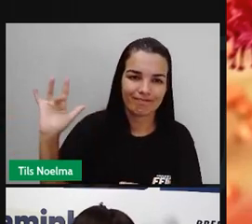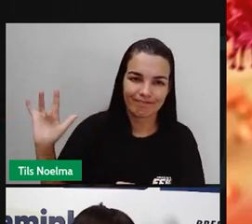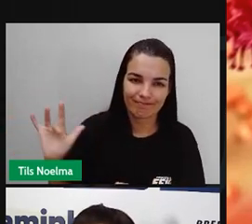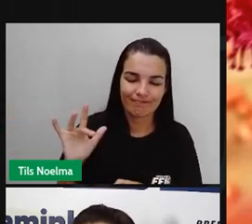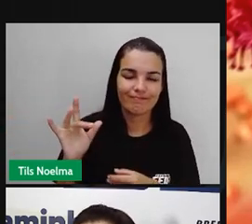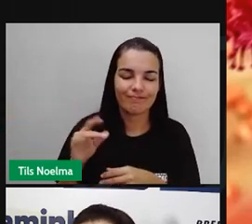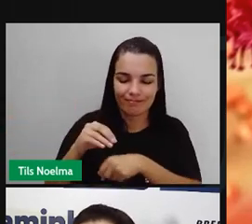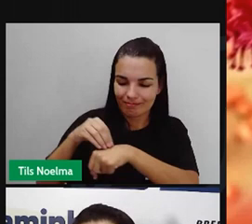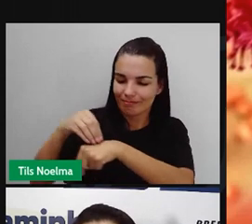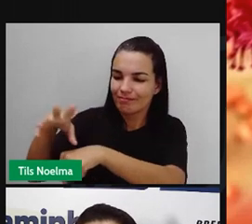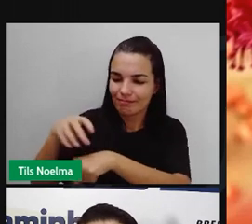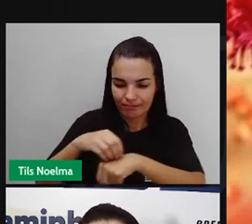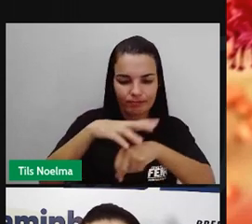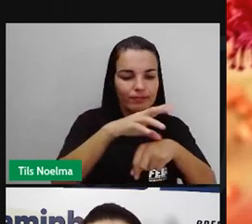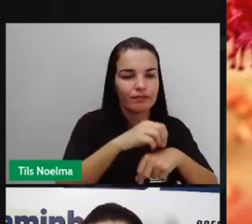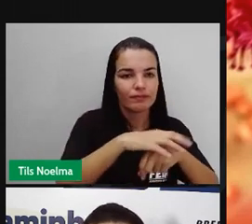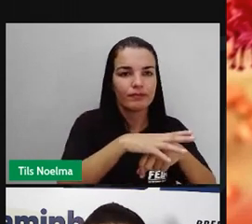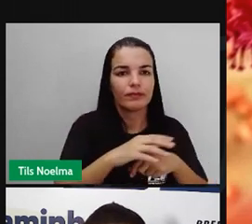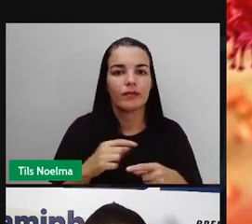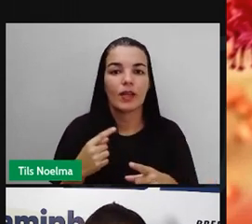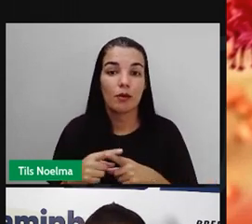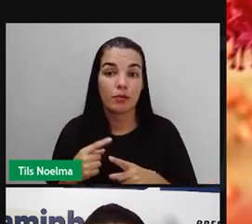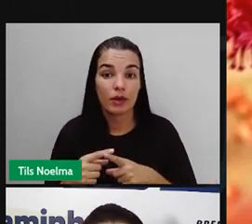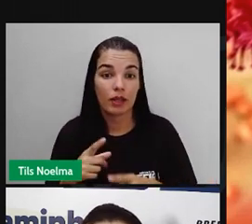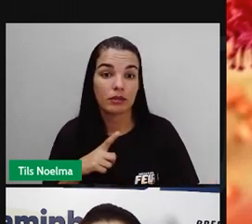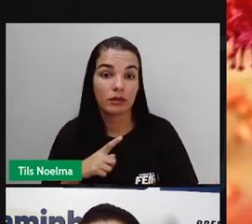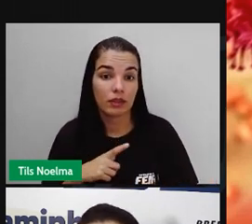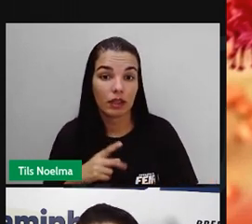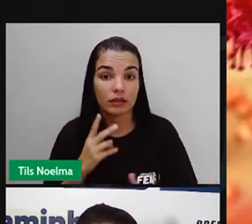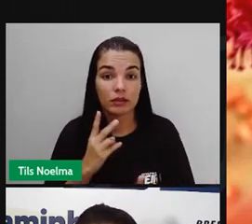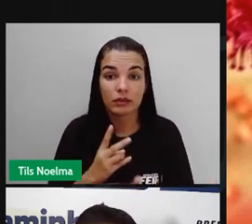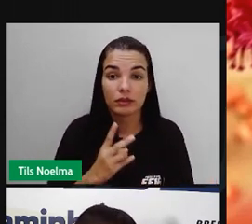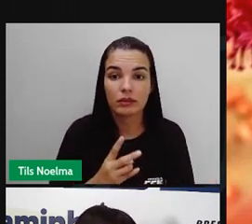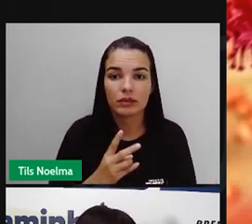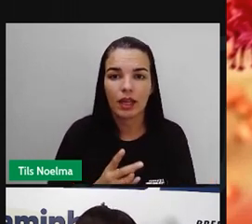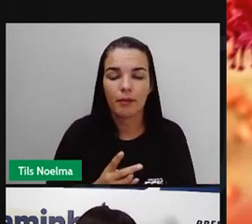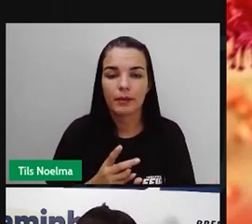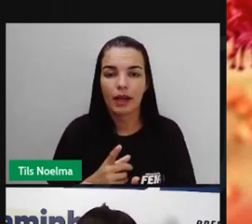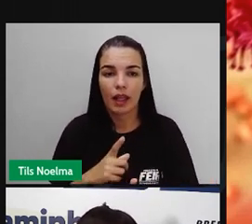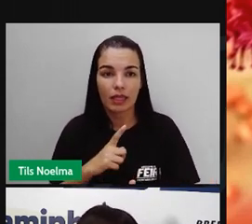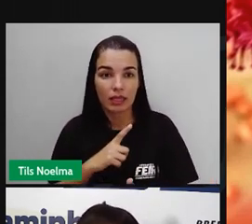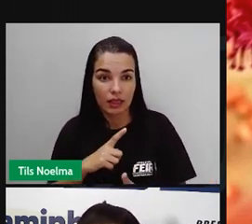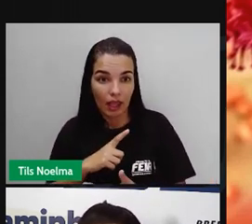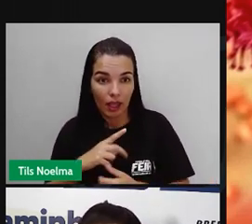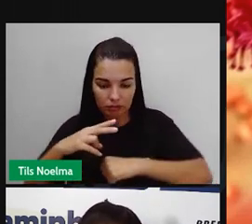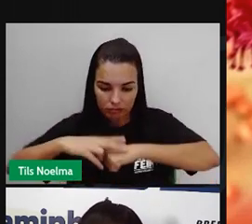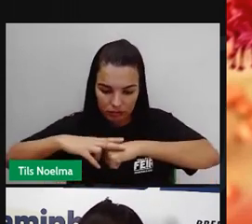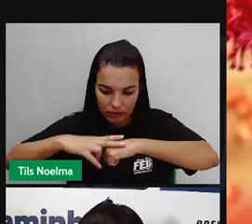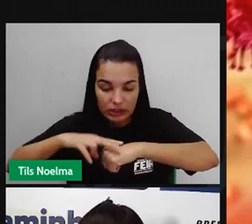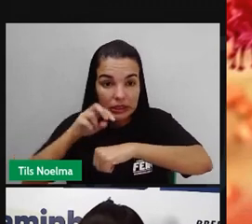isso, se diz que, onde há dengue, pode haver zika também.